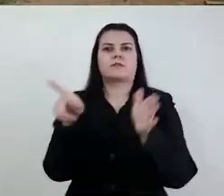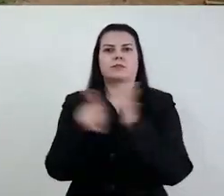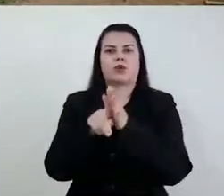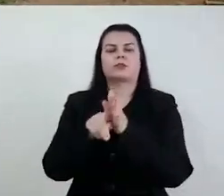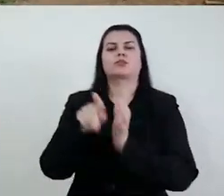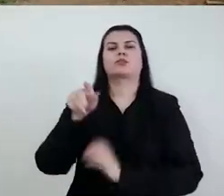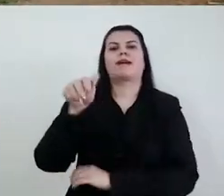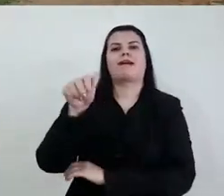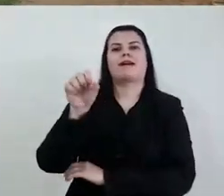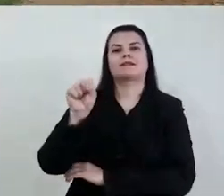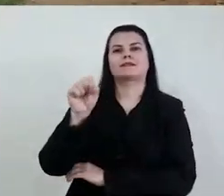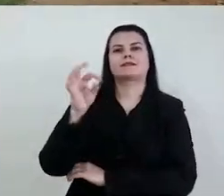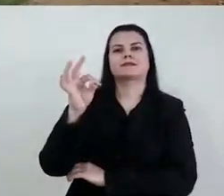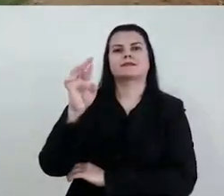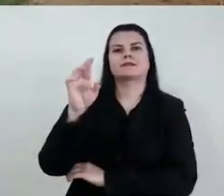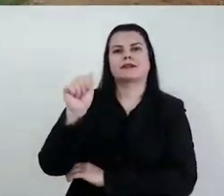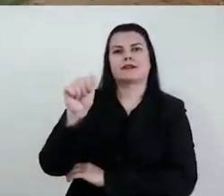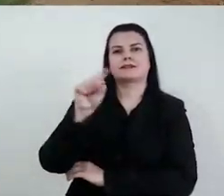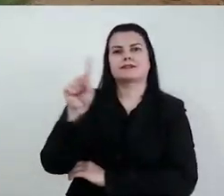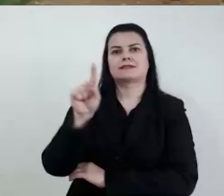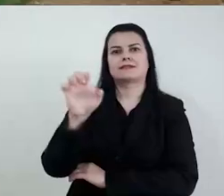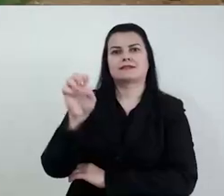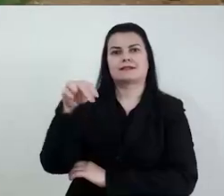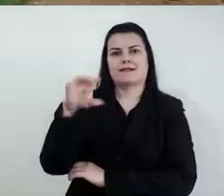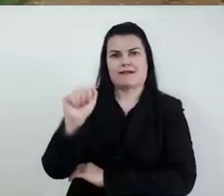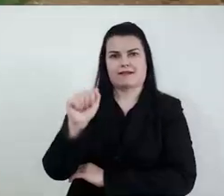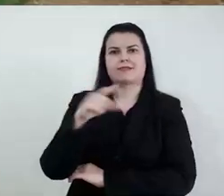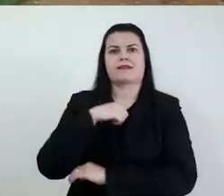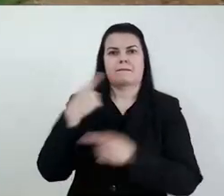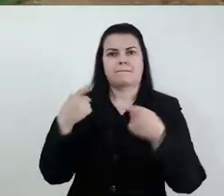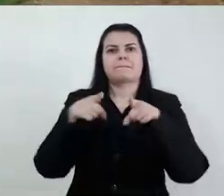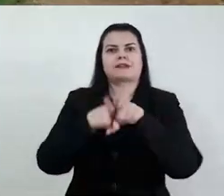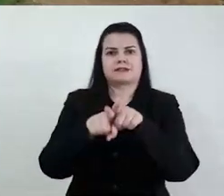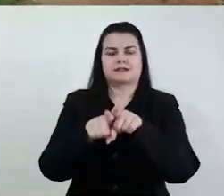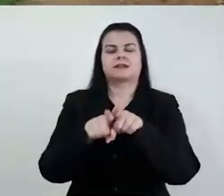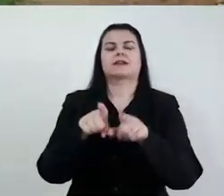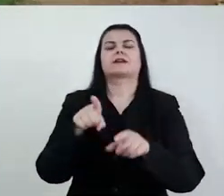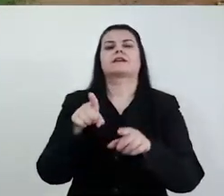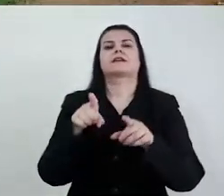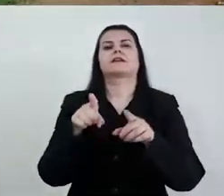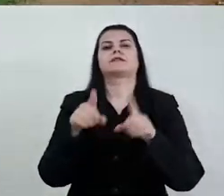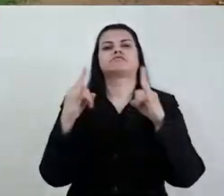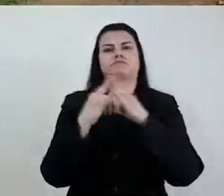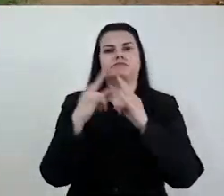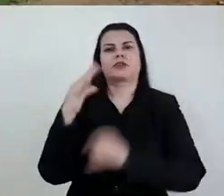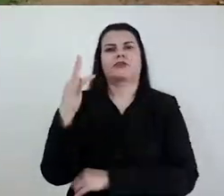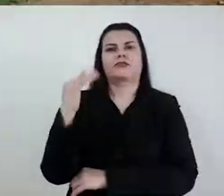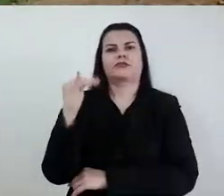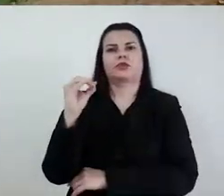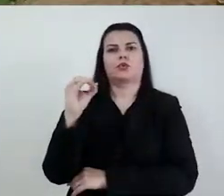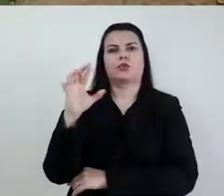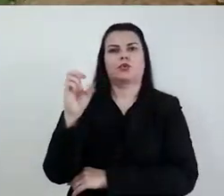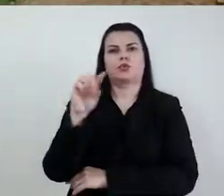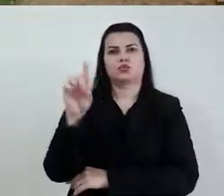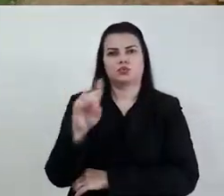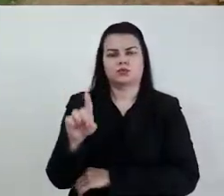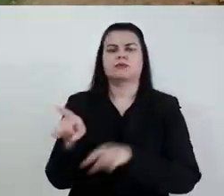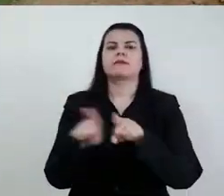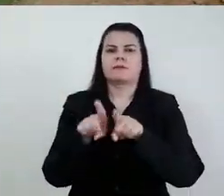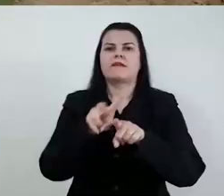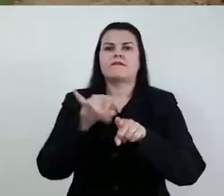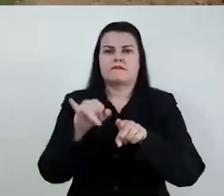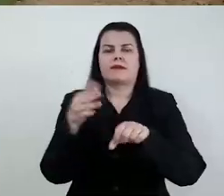desenvolvida pela Oxford-AstraZeneca na parceria com a Fiocruz, que também em seguida, já